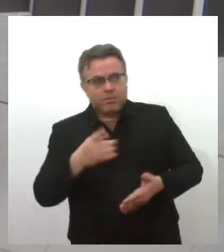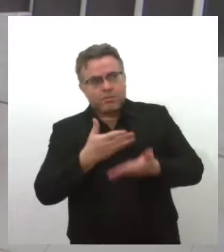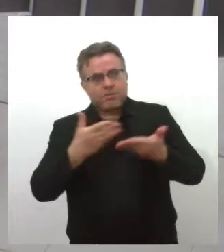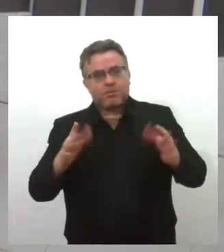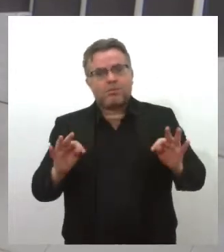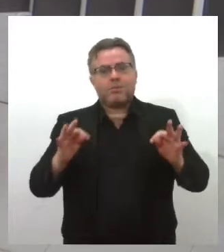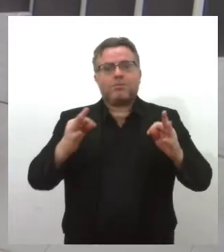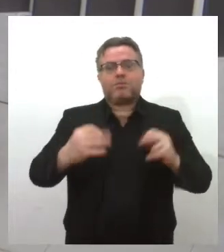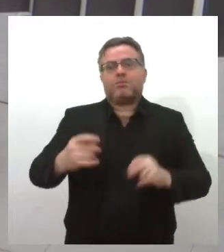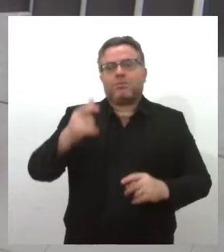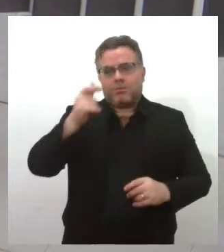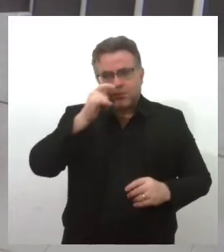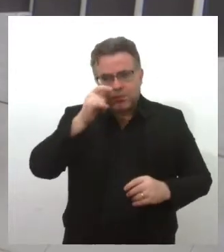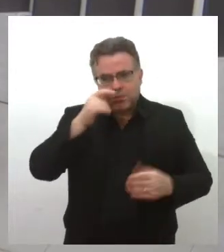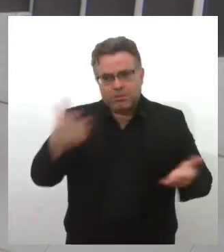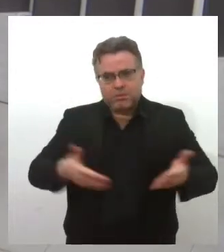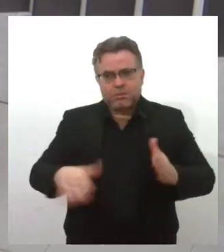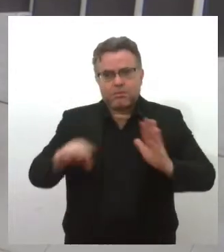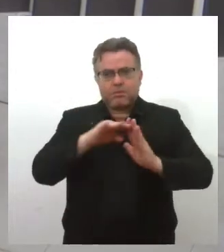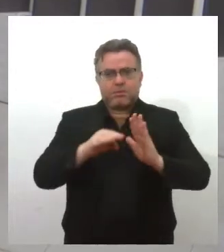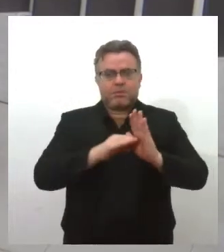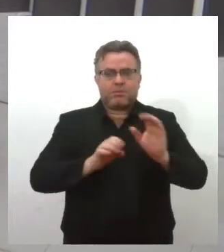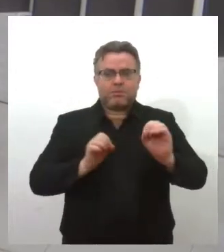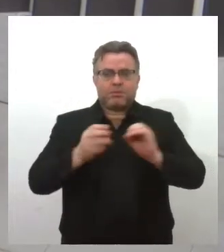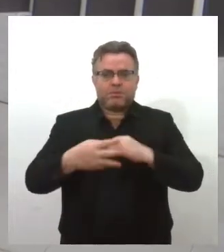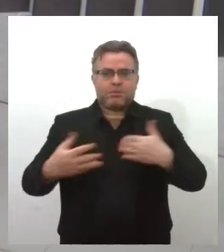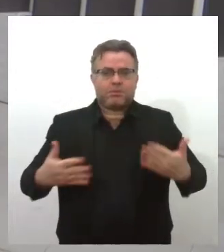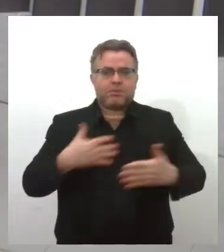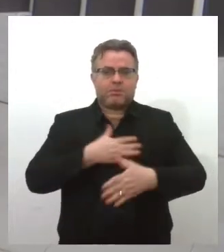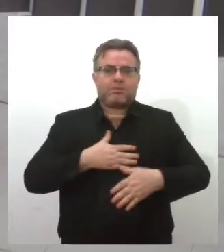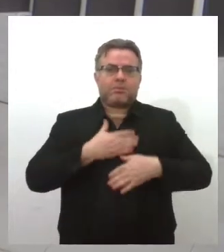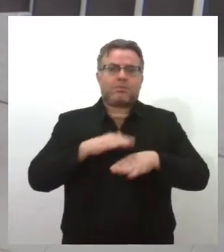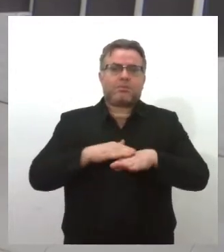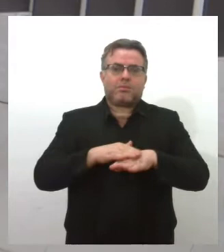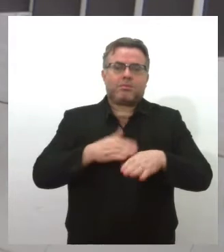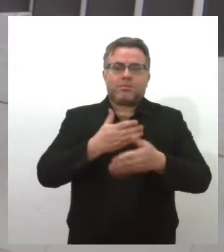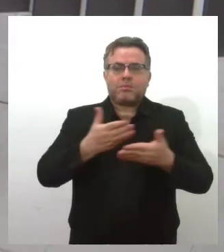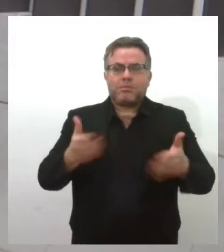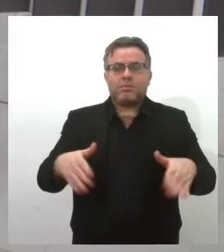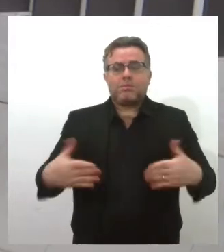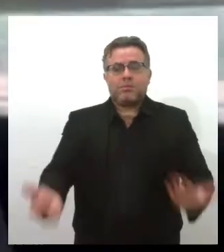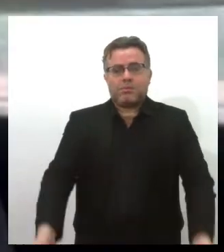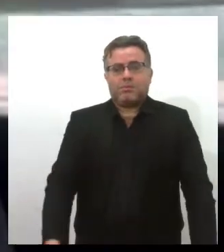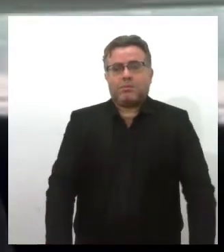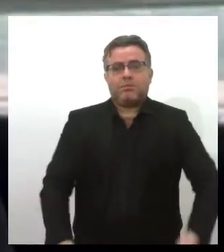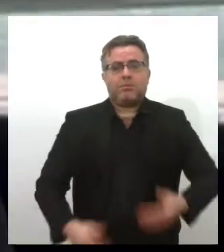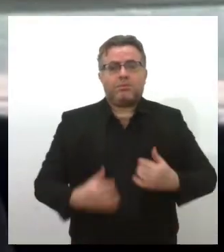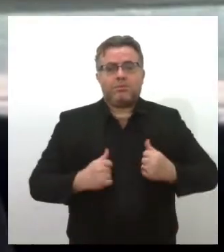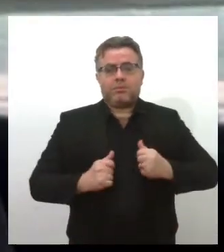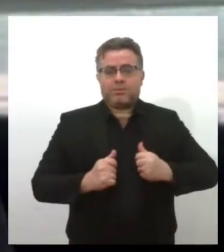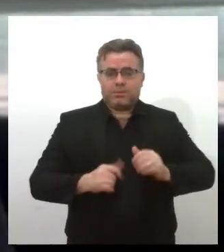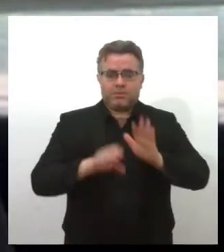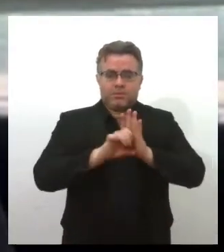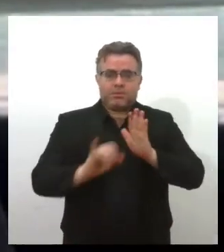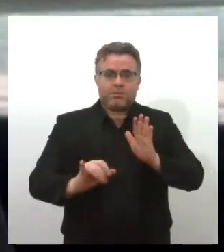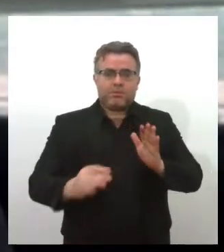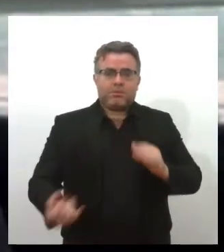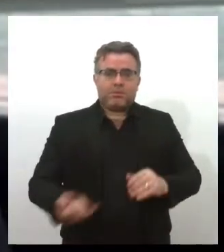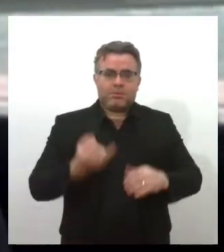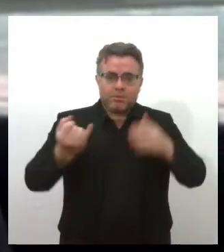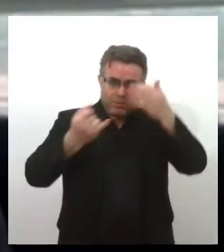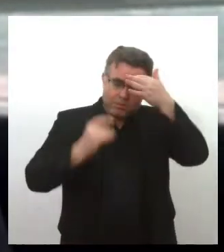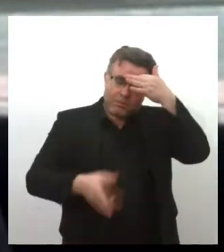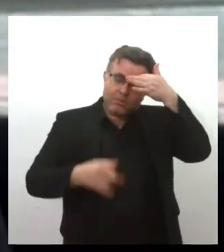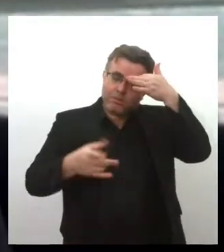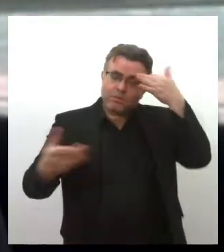a todos. TV Lese. Prazer estar falando com vocês aqui. Esse edital é edital importantíssimo. Vem